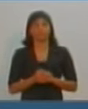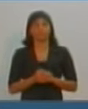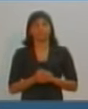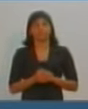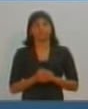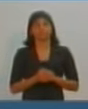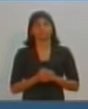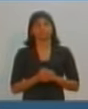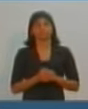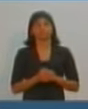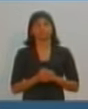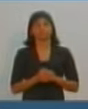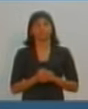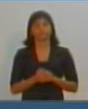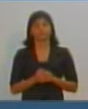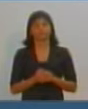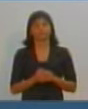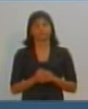Obrigada.